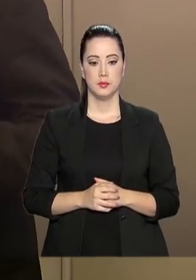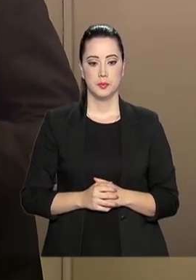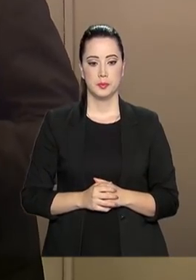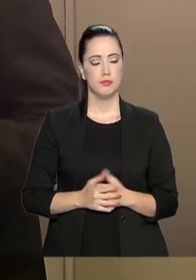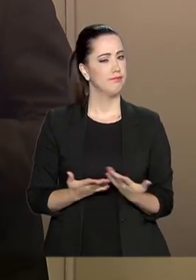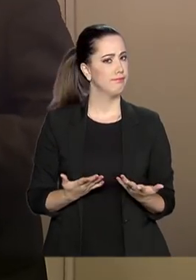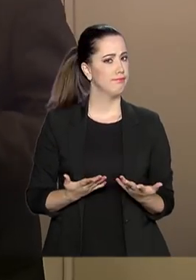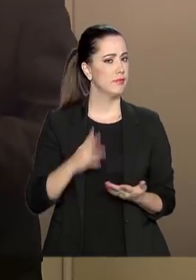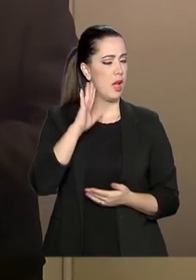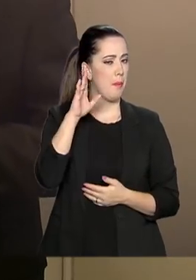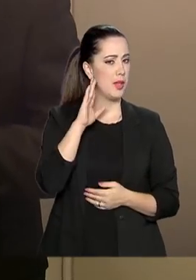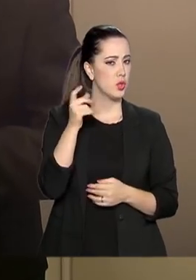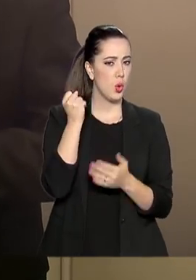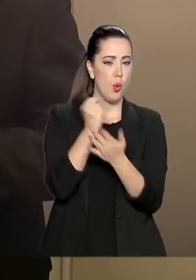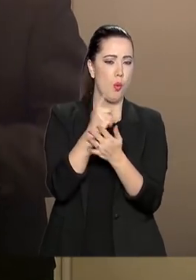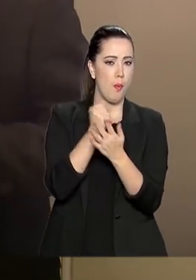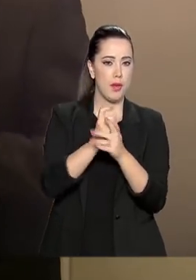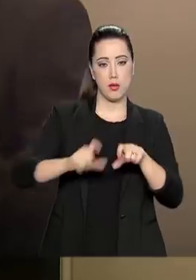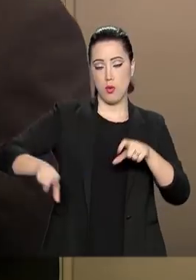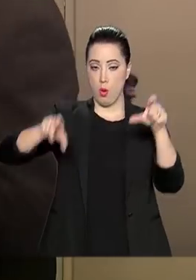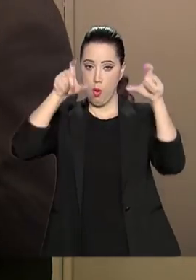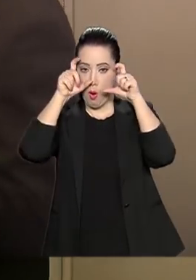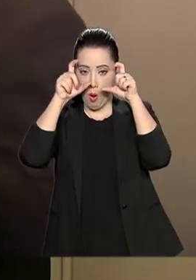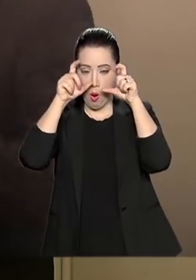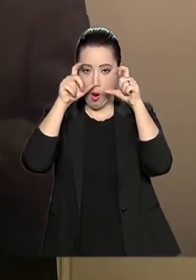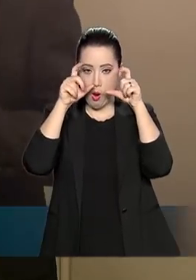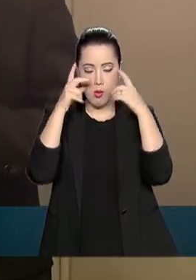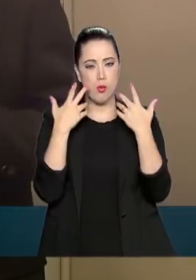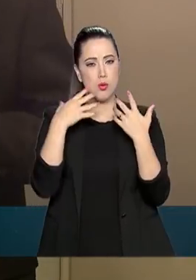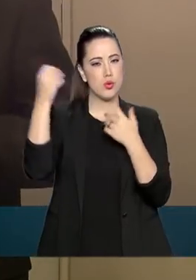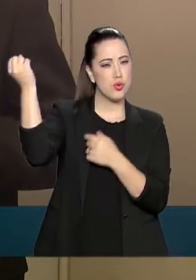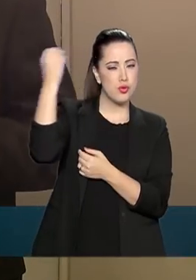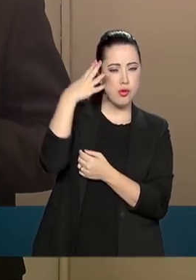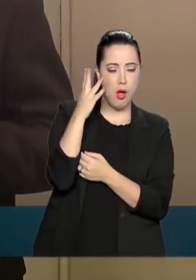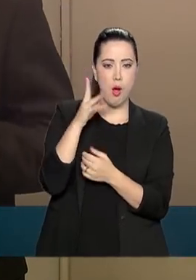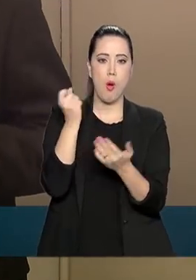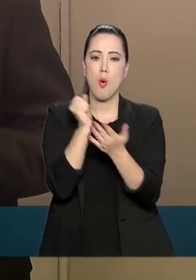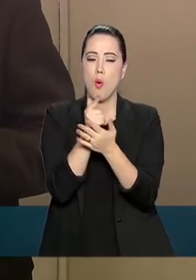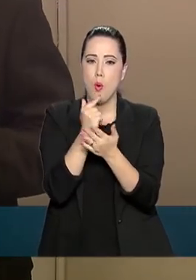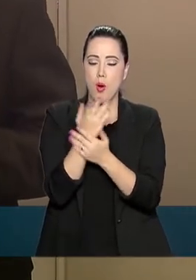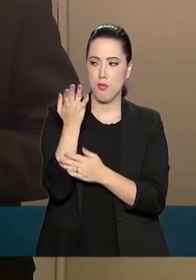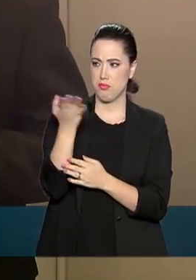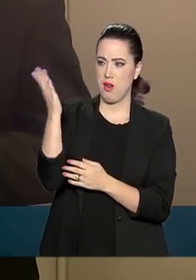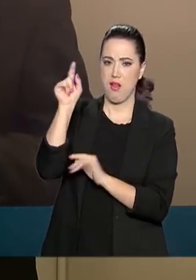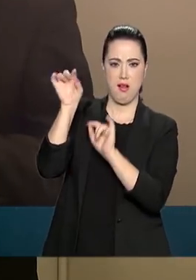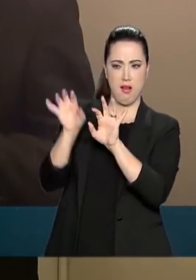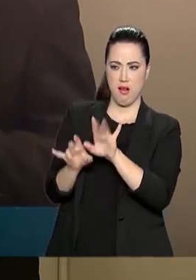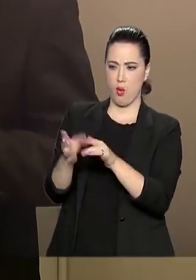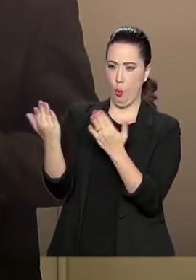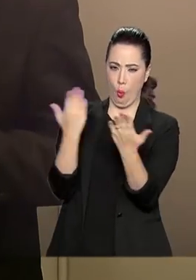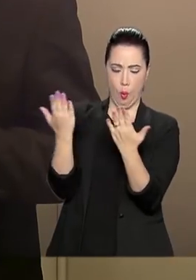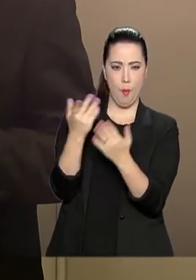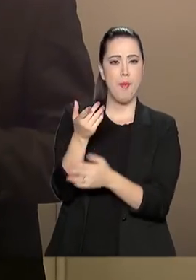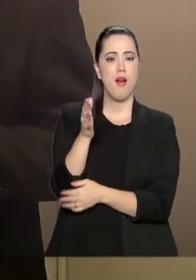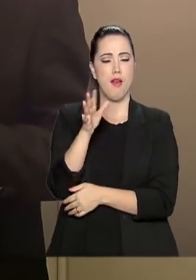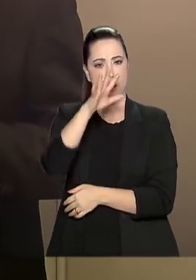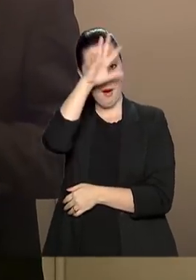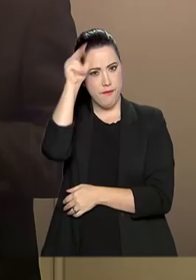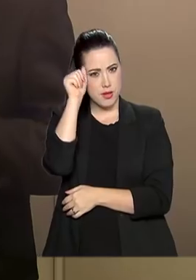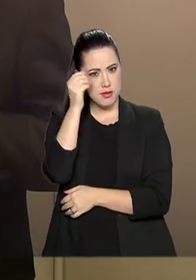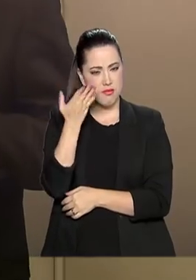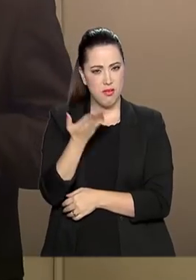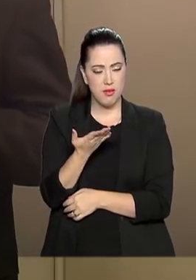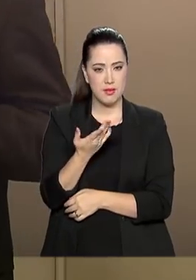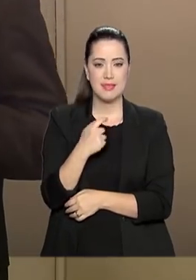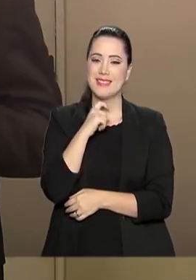Imagine comprar óculos escuros em uma dessas máquinas que costumam vender refrigerantes. Ninguém ia querer gastar dinheiro sem